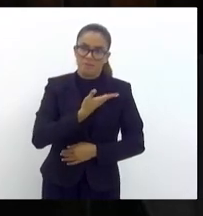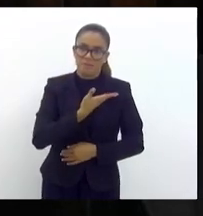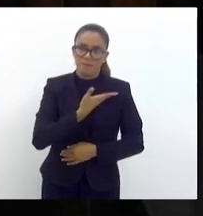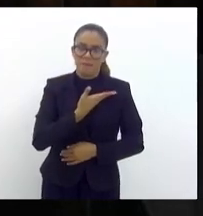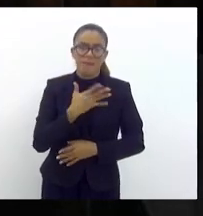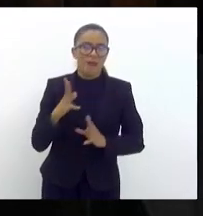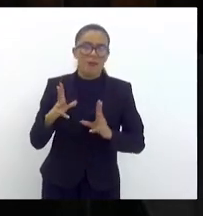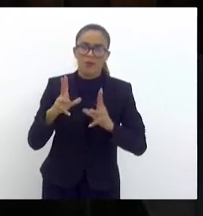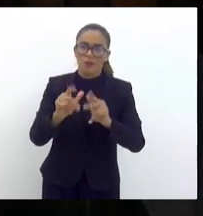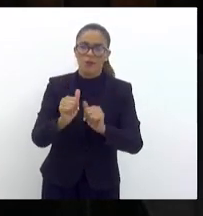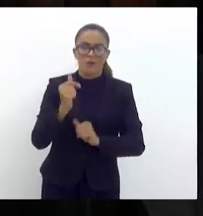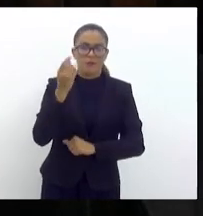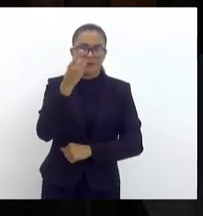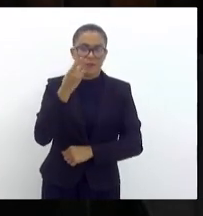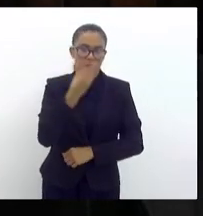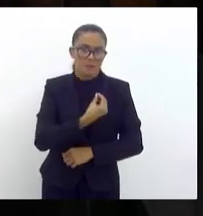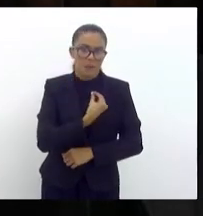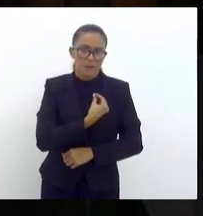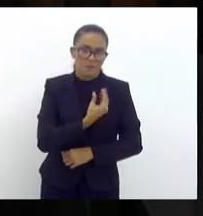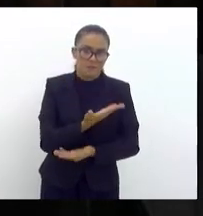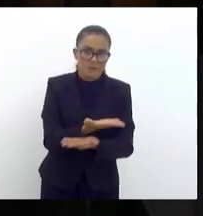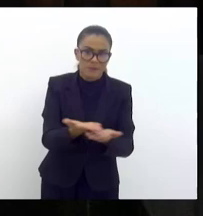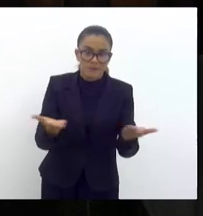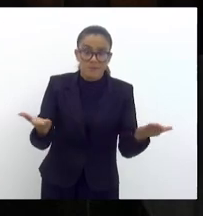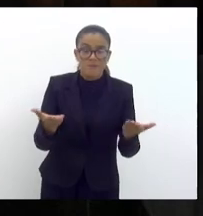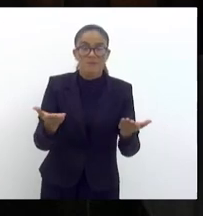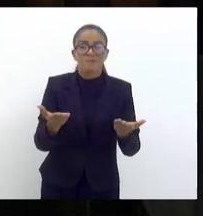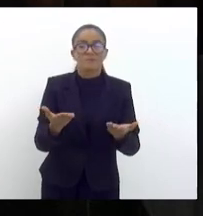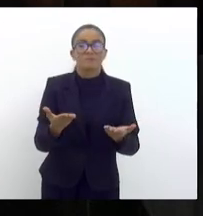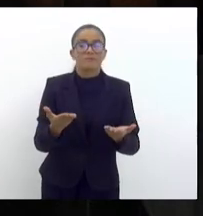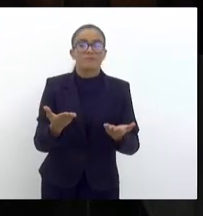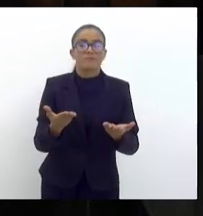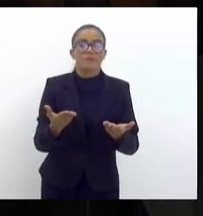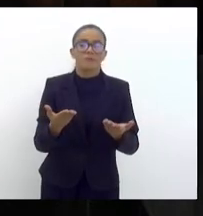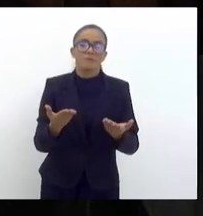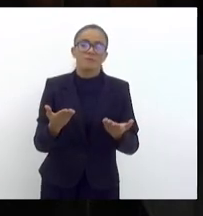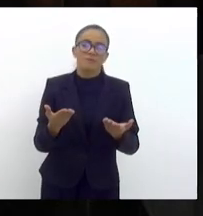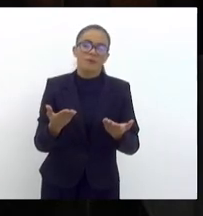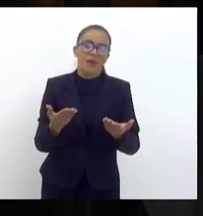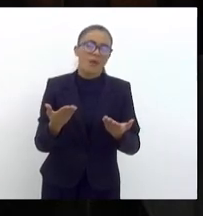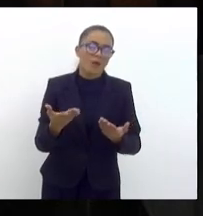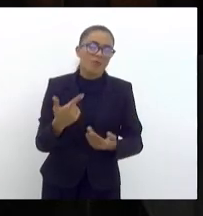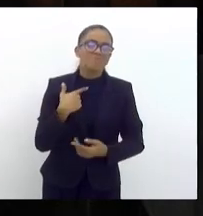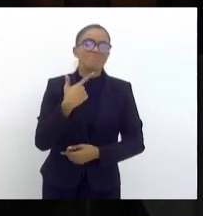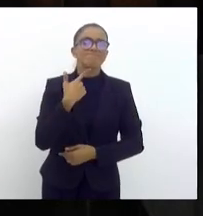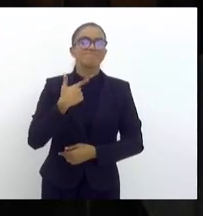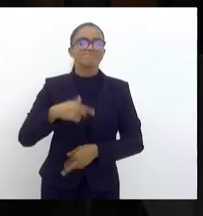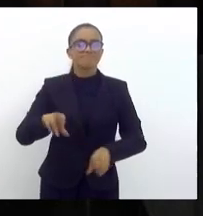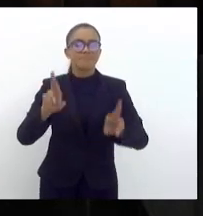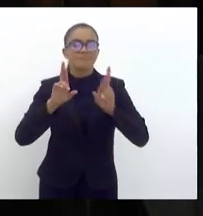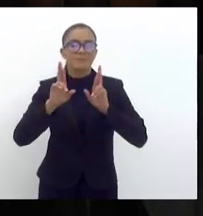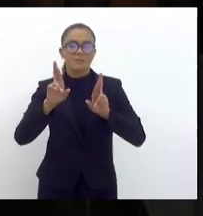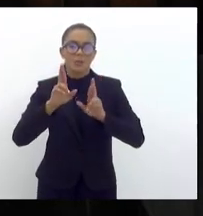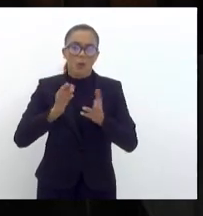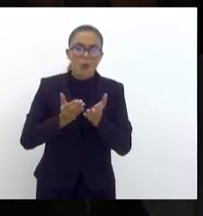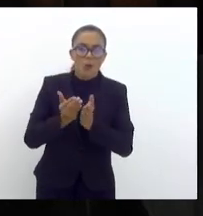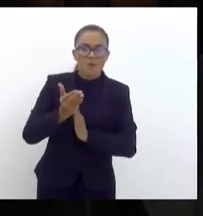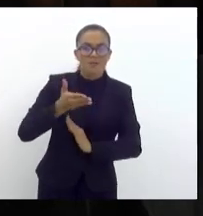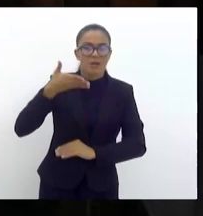todos os deputados presentes. Quero iniciar a minha fala pontuando